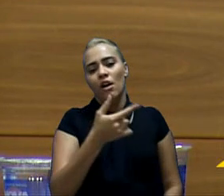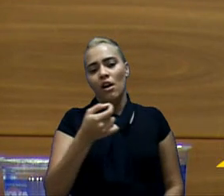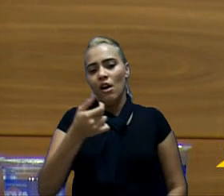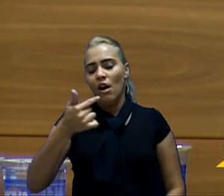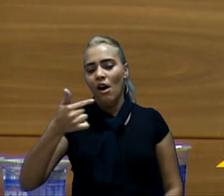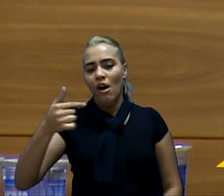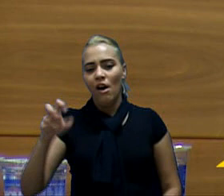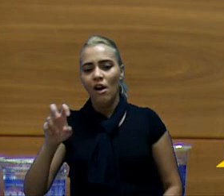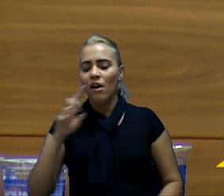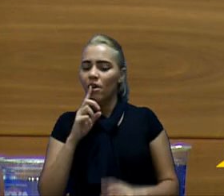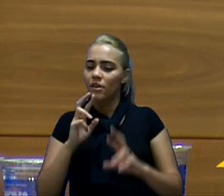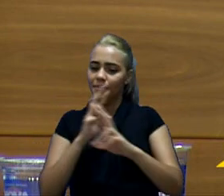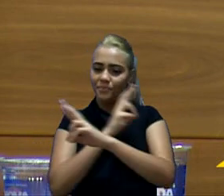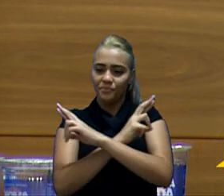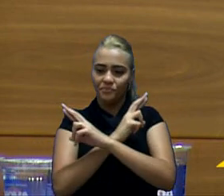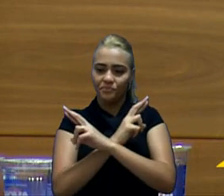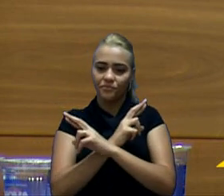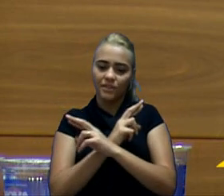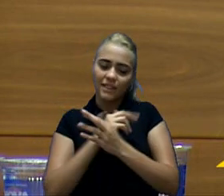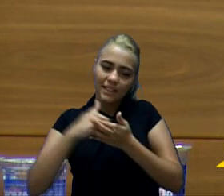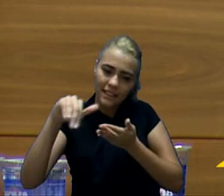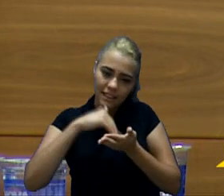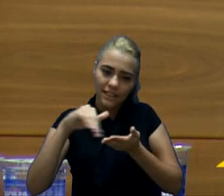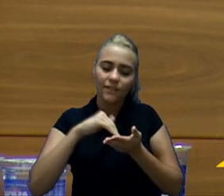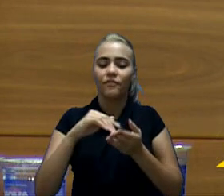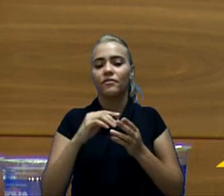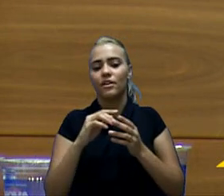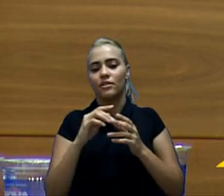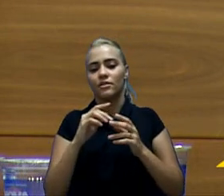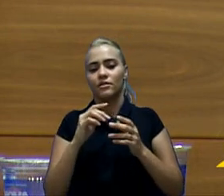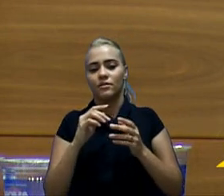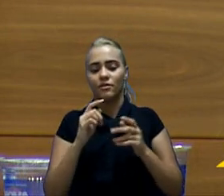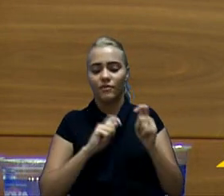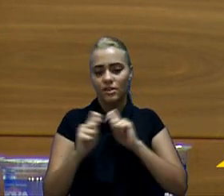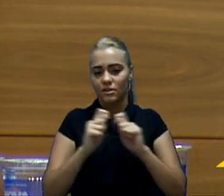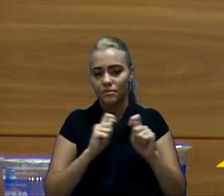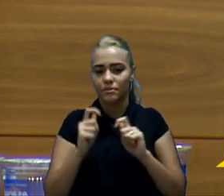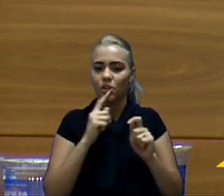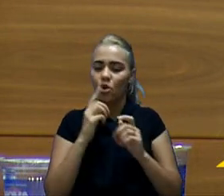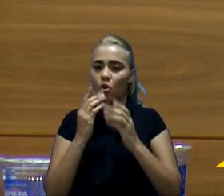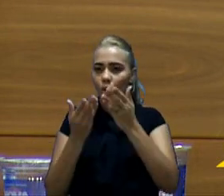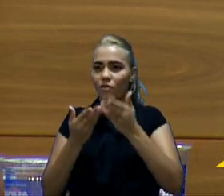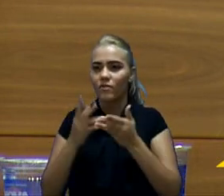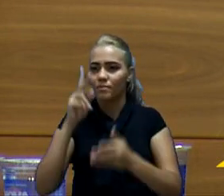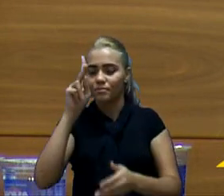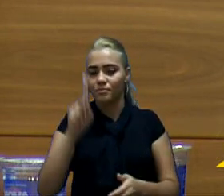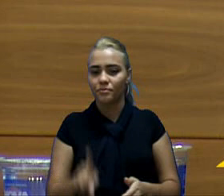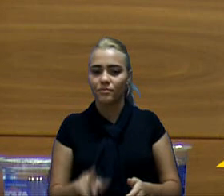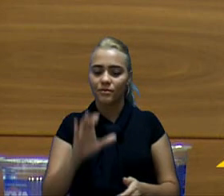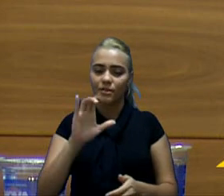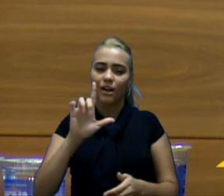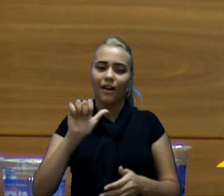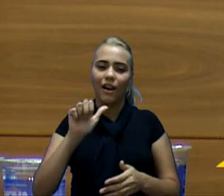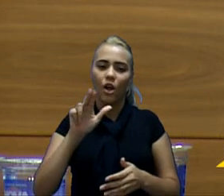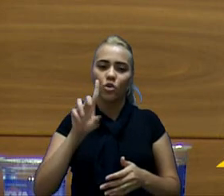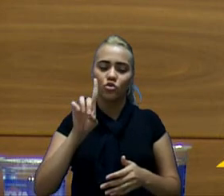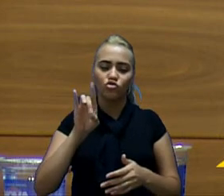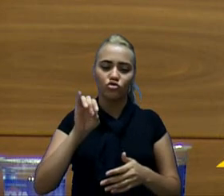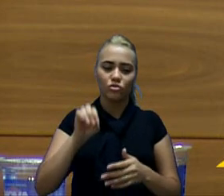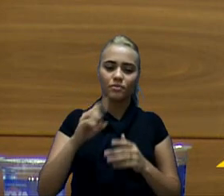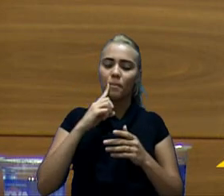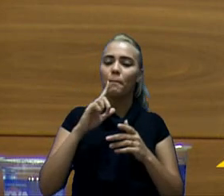A Secretaria da Fazenda, inclusive, encaminhou a essa casa um convite ao presidente Cláudio e aos demais